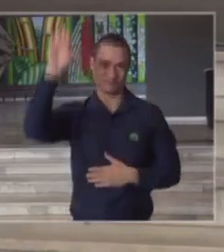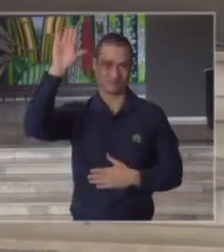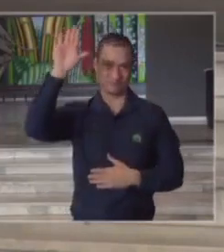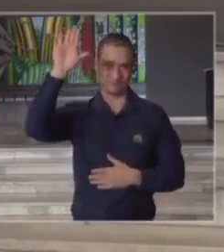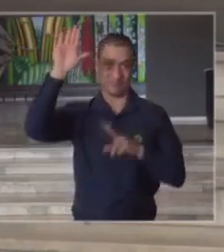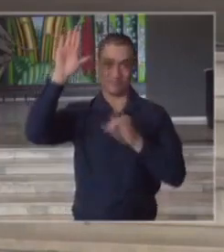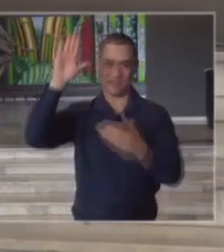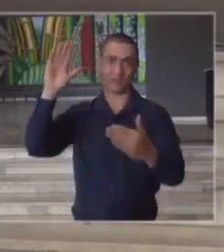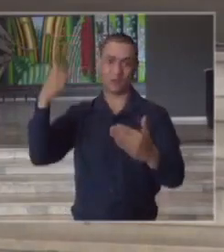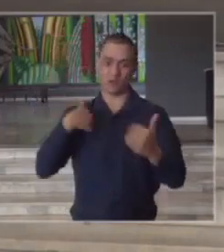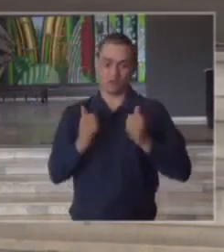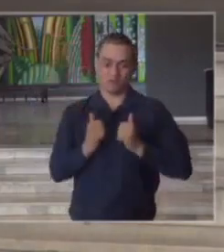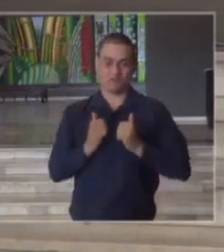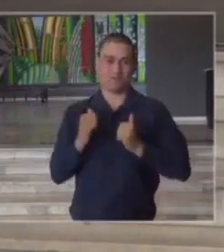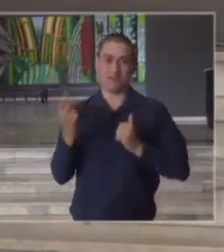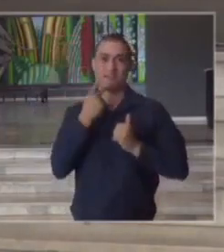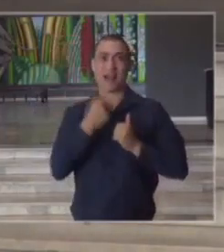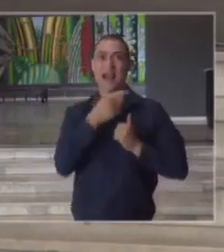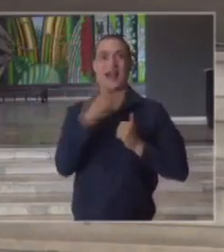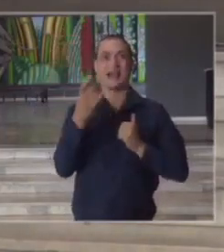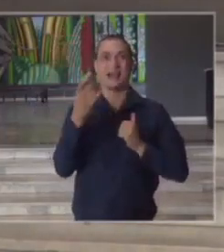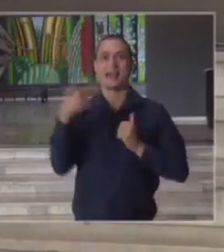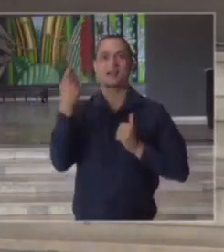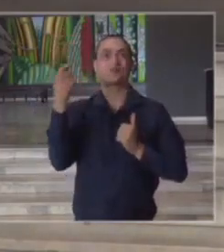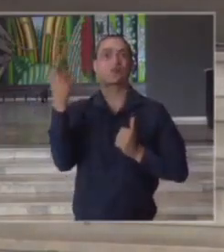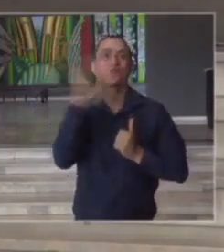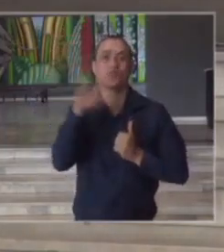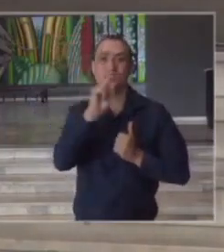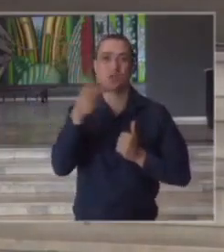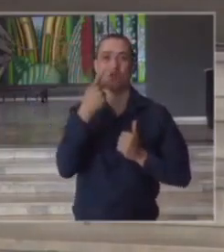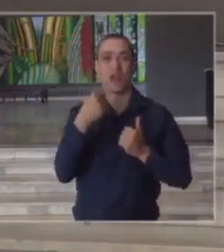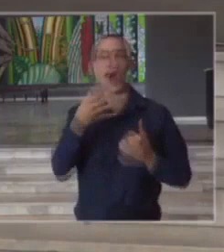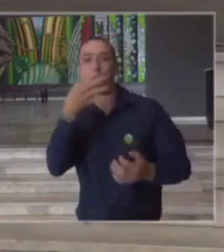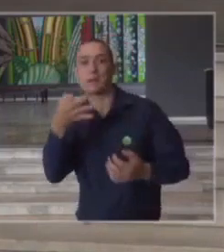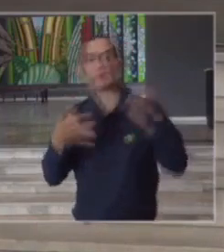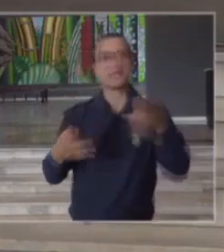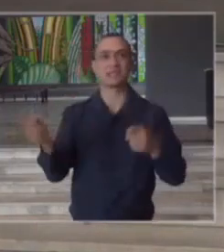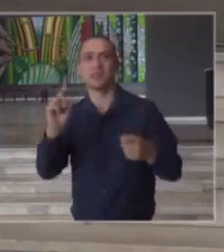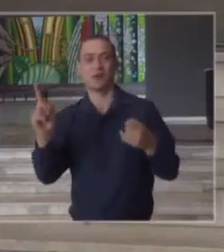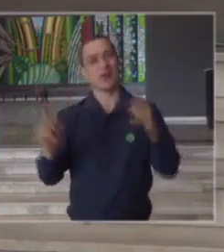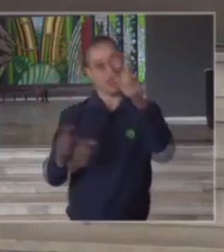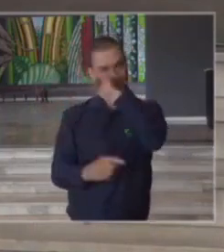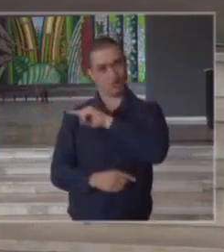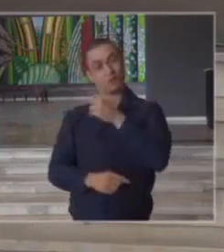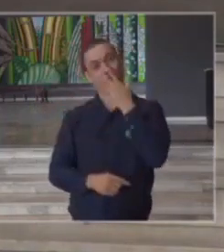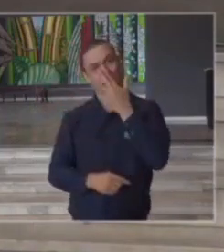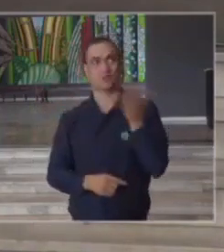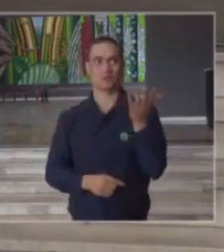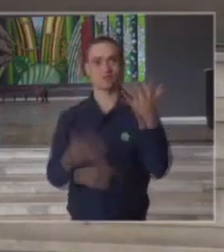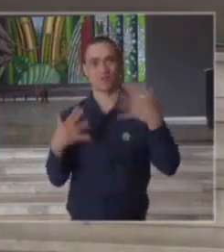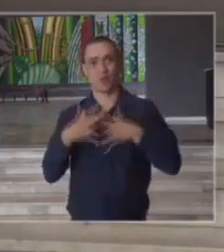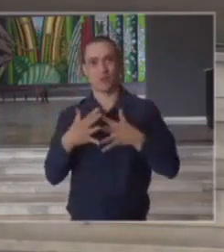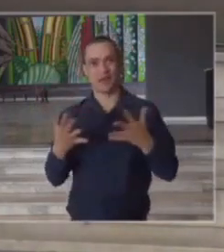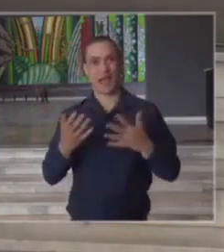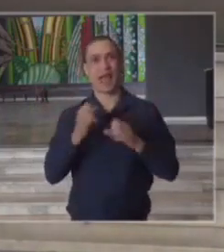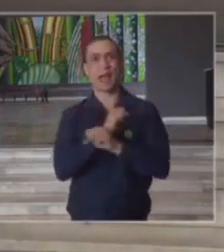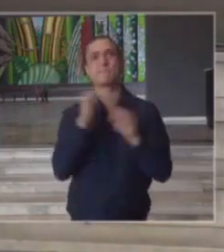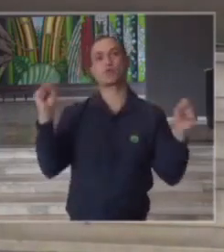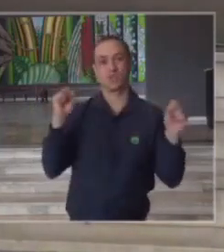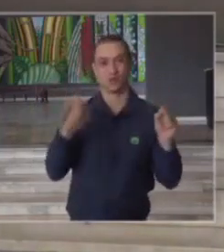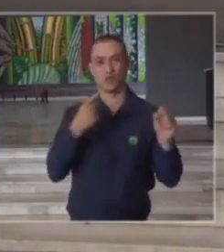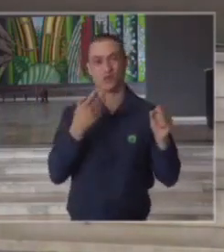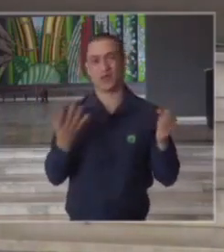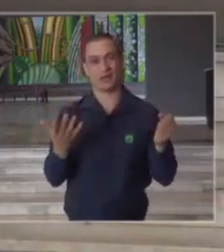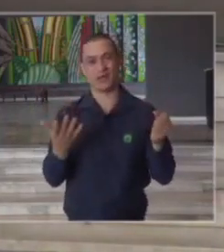não tenho a imparcialidade e a isenção necessária para poder opinar sobre o assunto acho que fica impossível